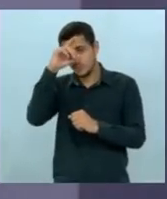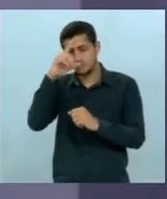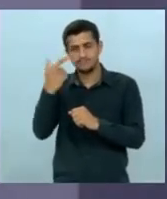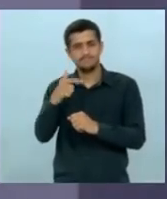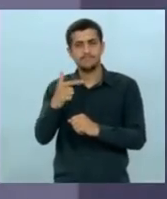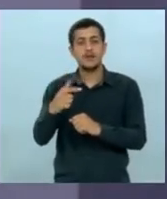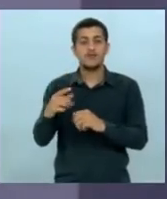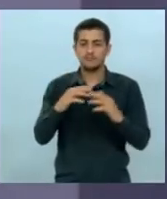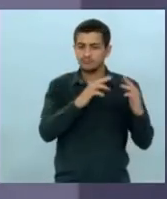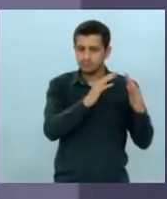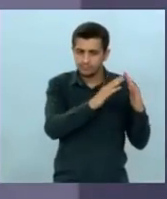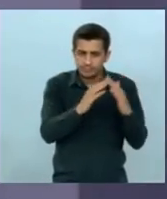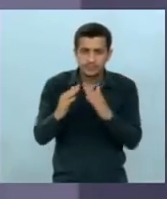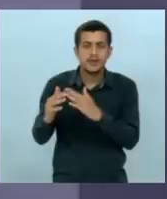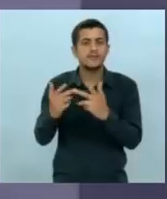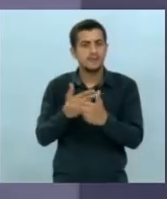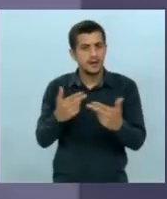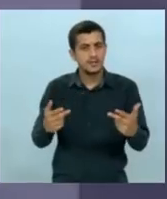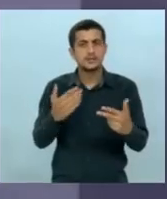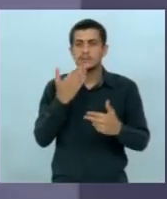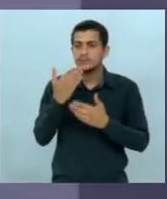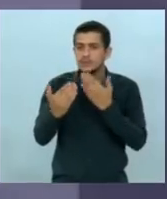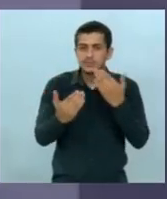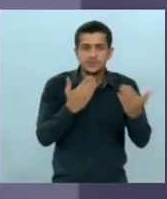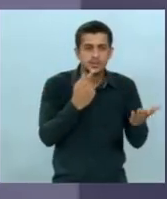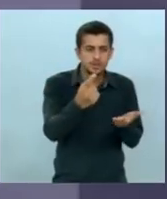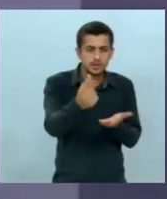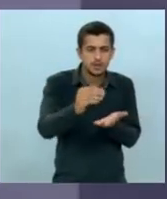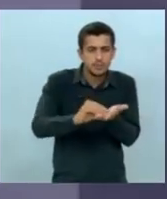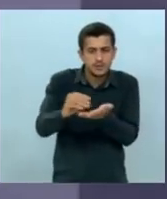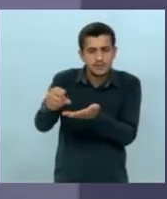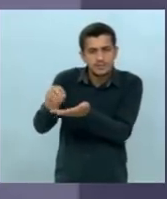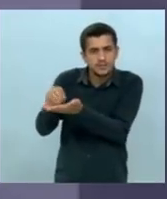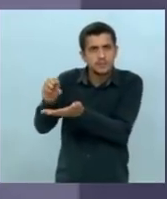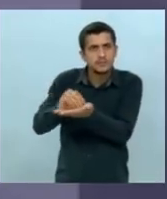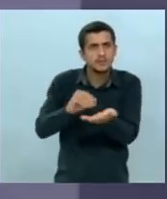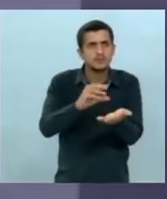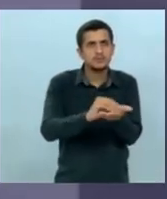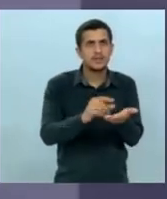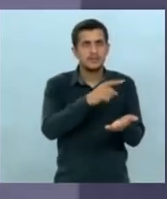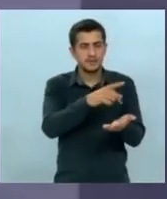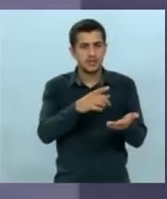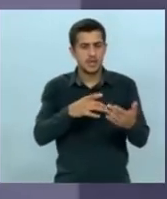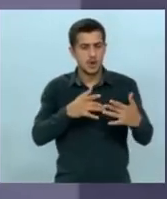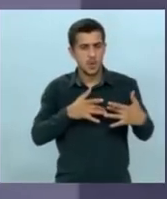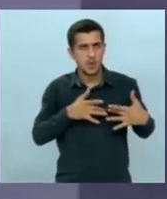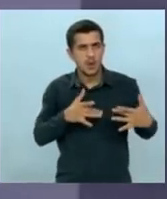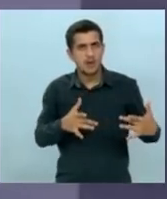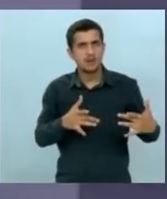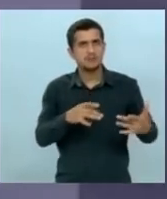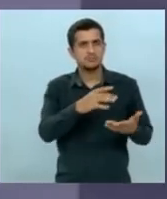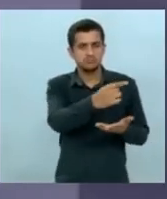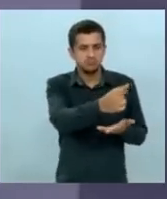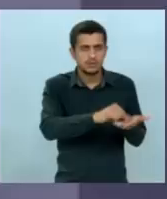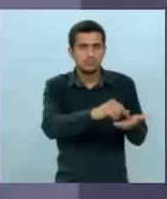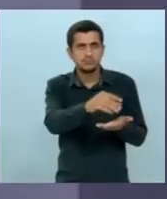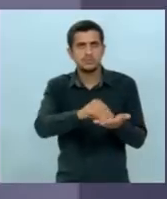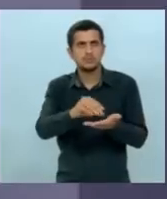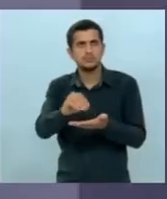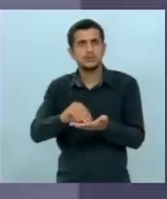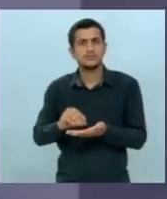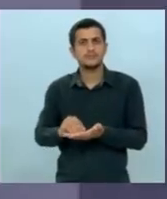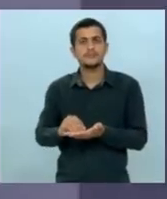dessa vaquinha pedindo a solidariedade das pessoas da comunidade esta é a realidade